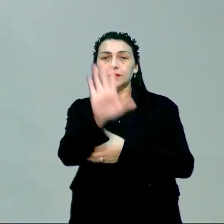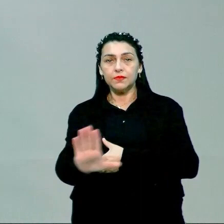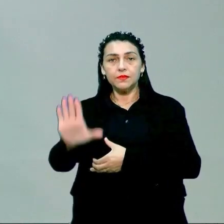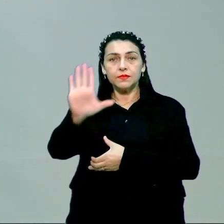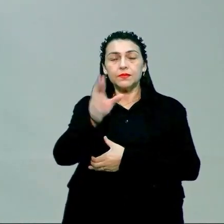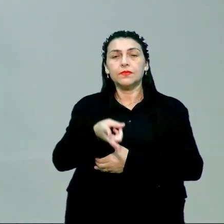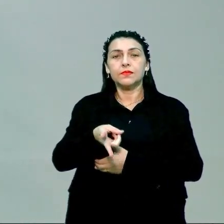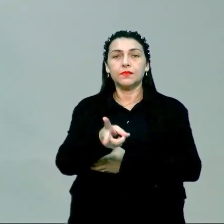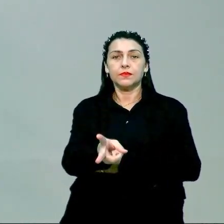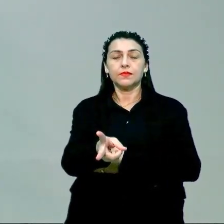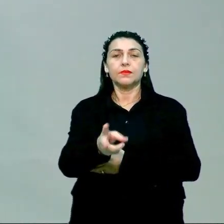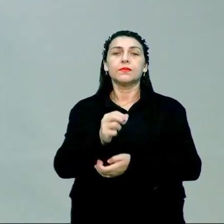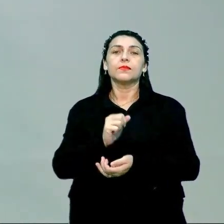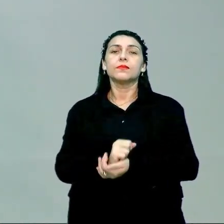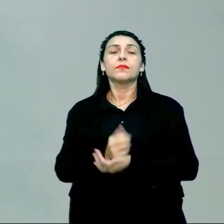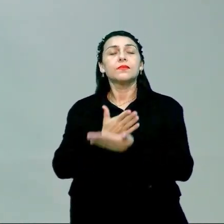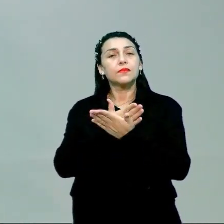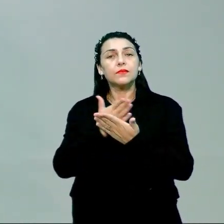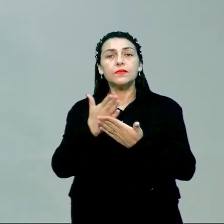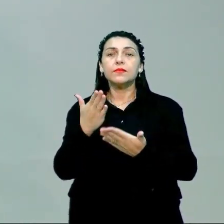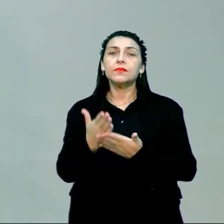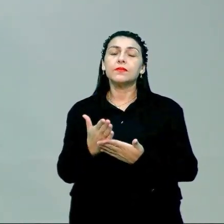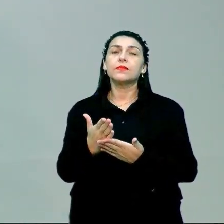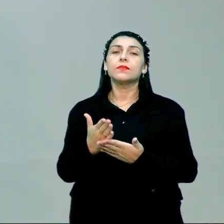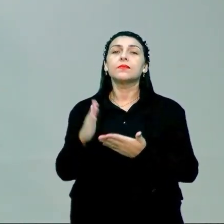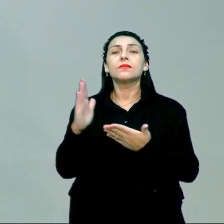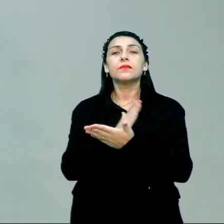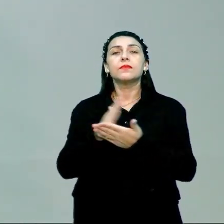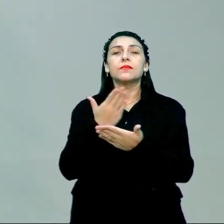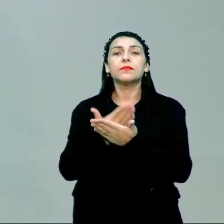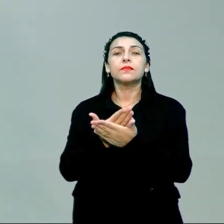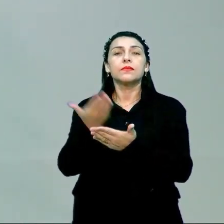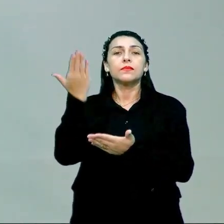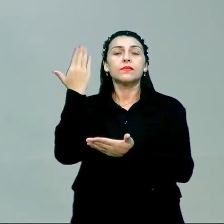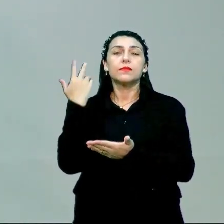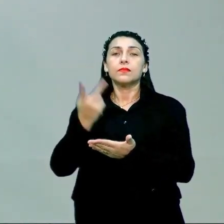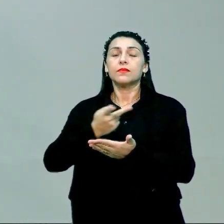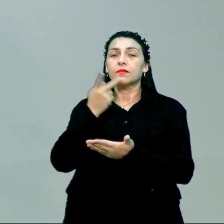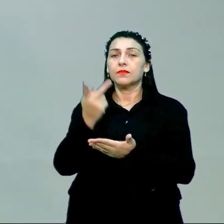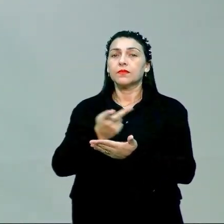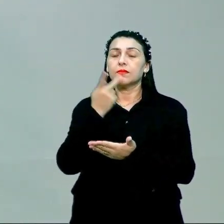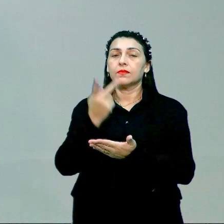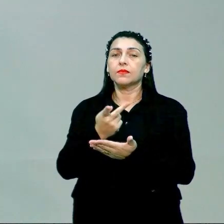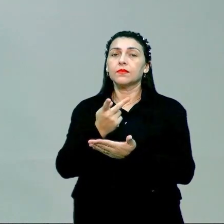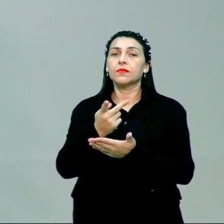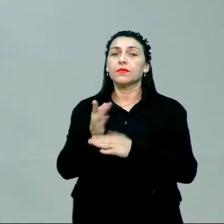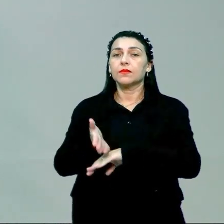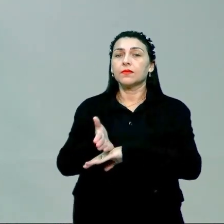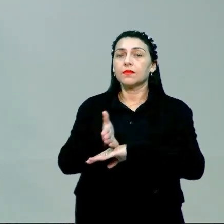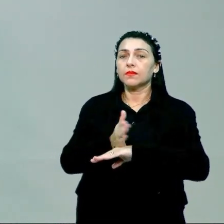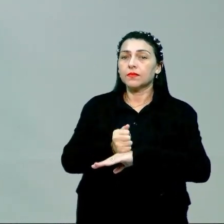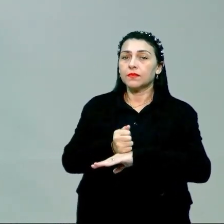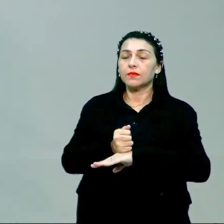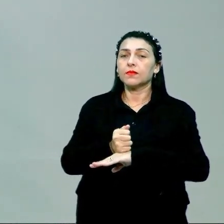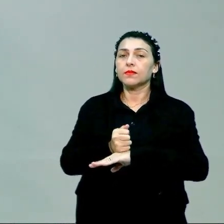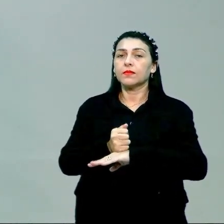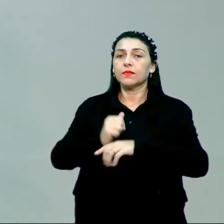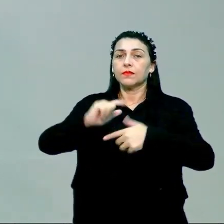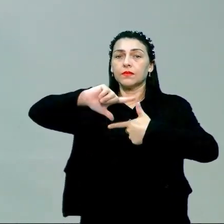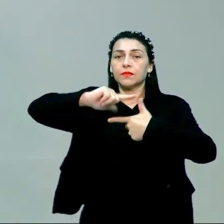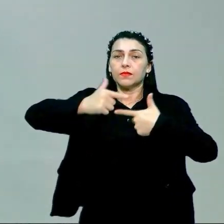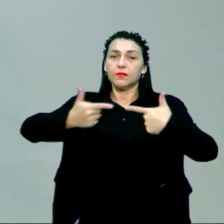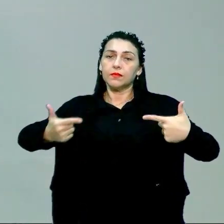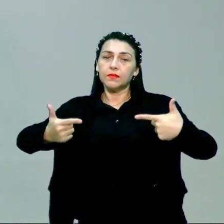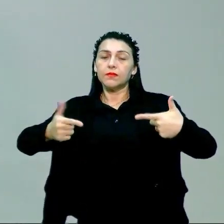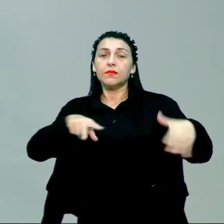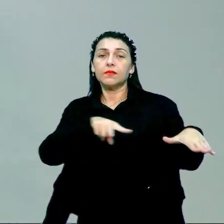dar continuidade, nós começamos algumas aulas falando sobre o pré-modernismo, falamos sobre